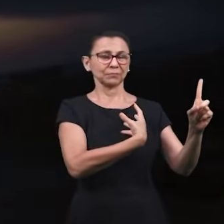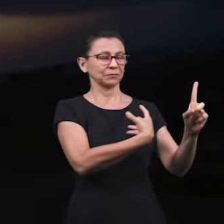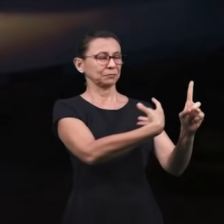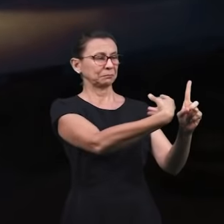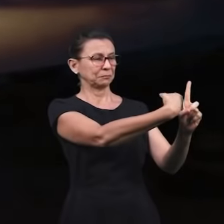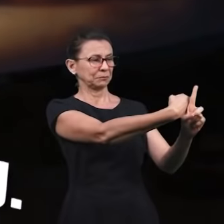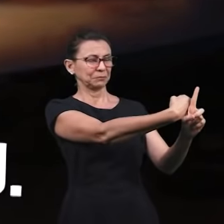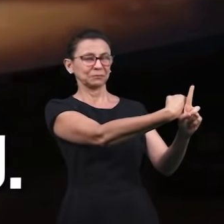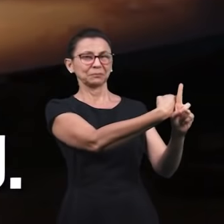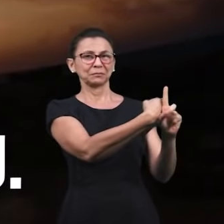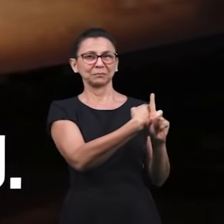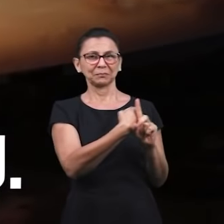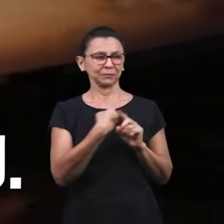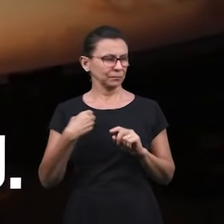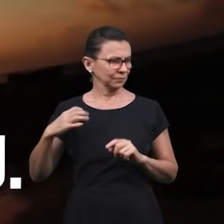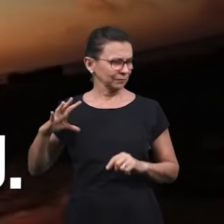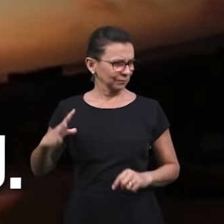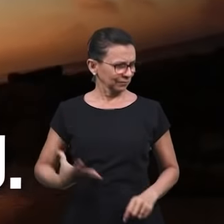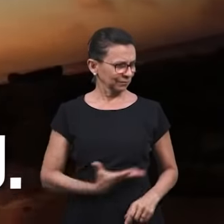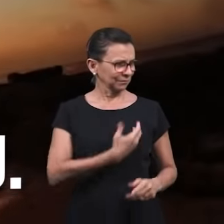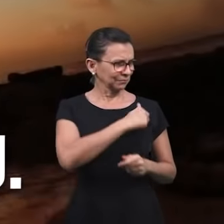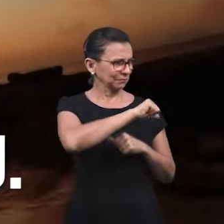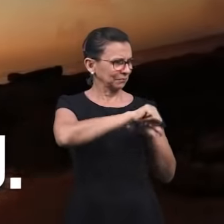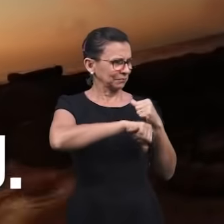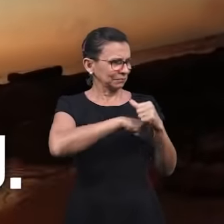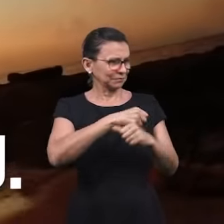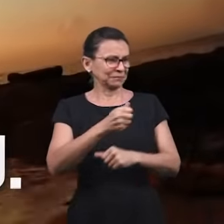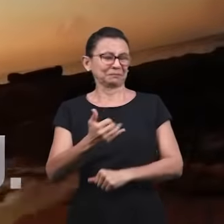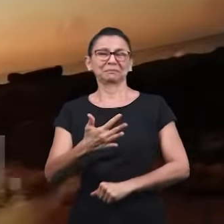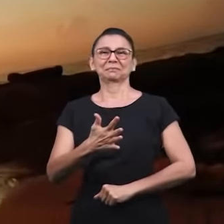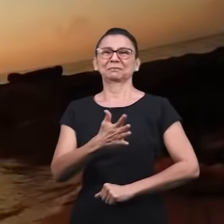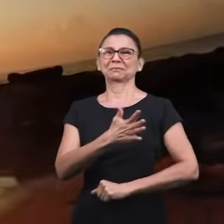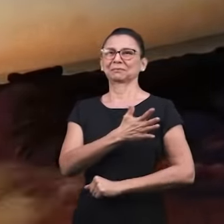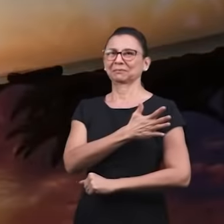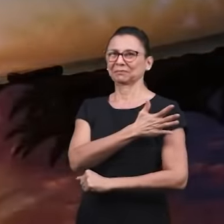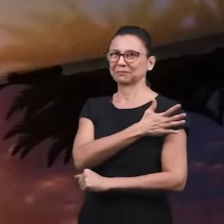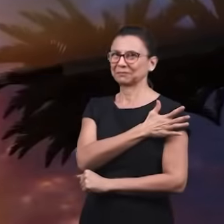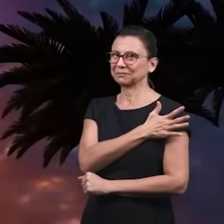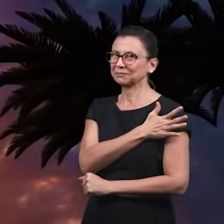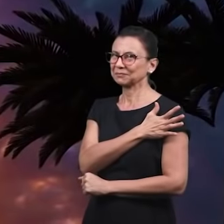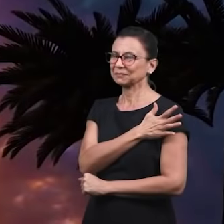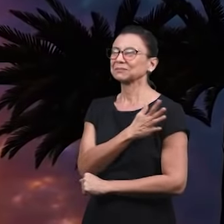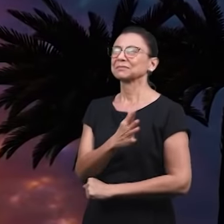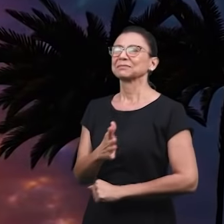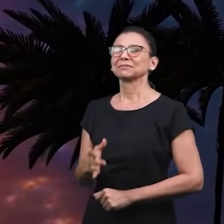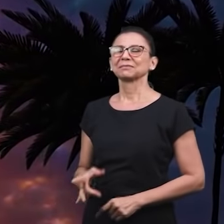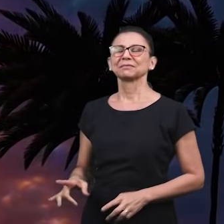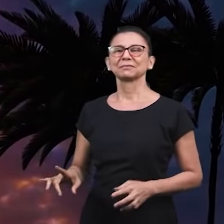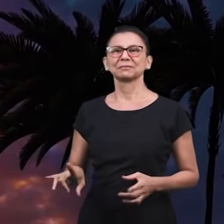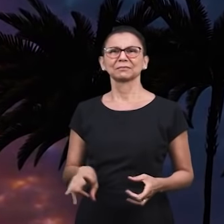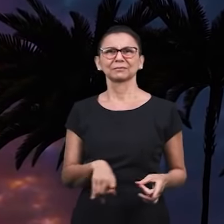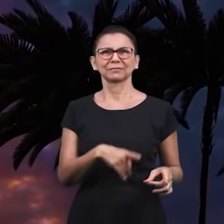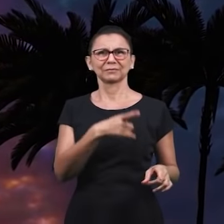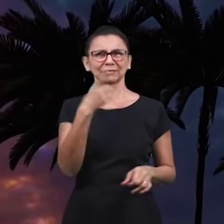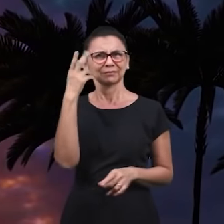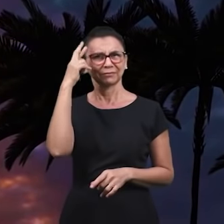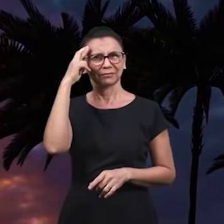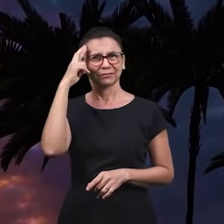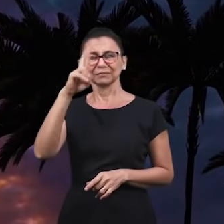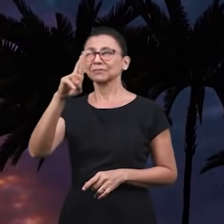resgatou, minha vida transformou. Algo novo